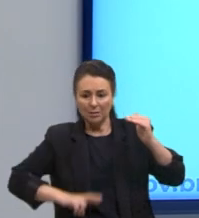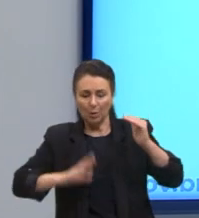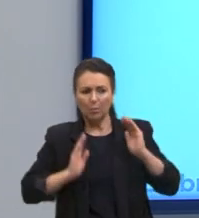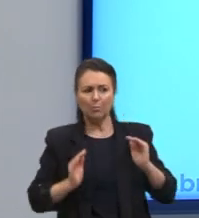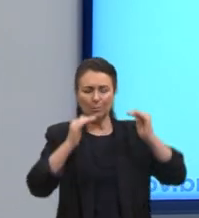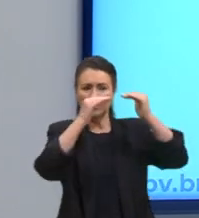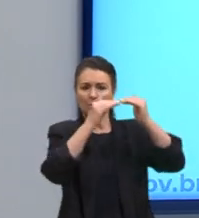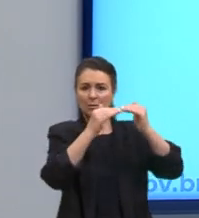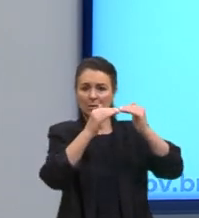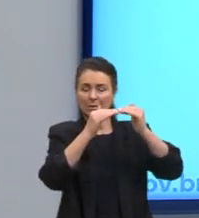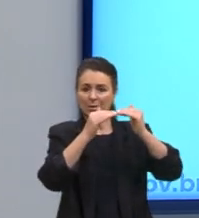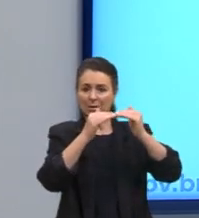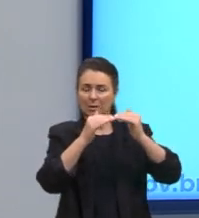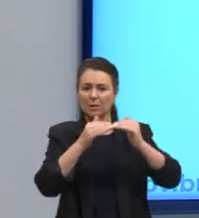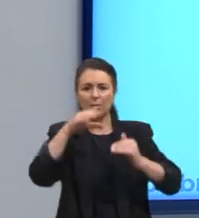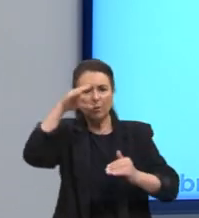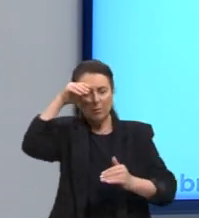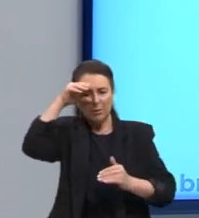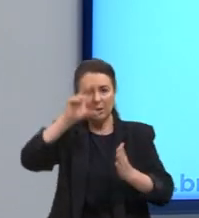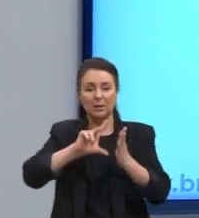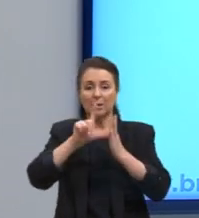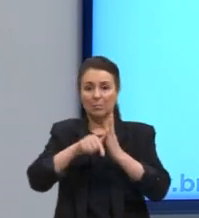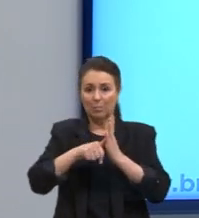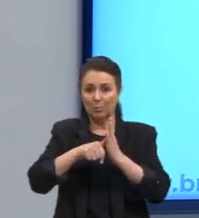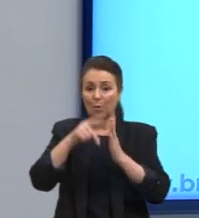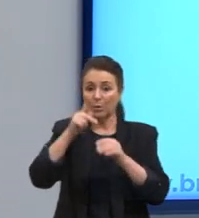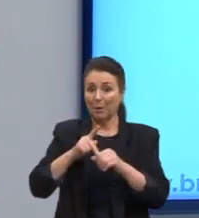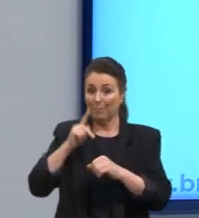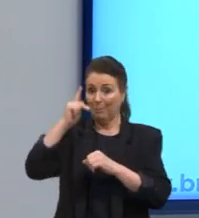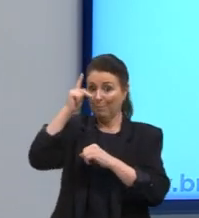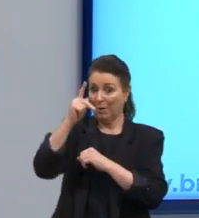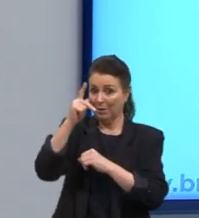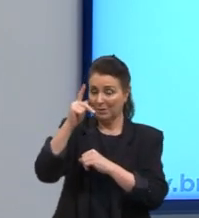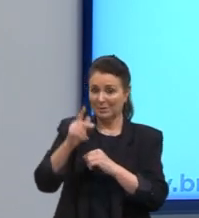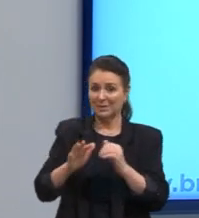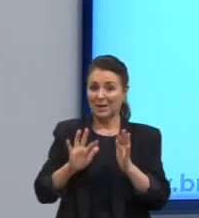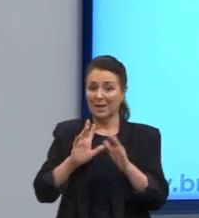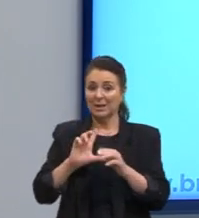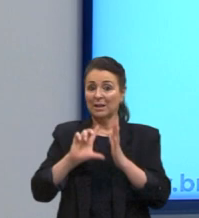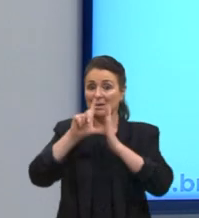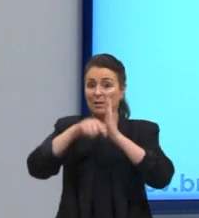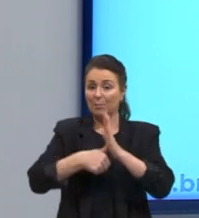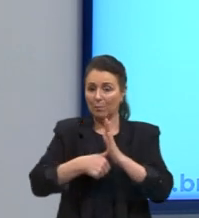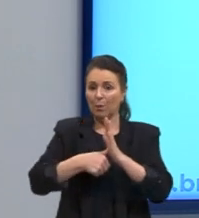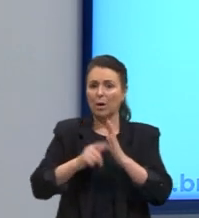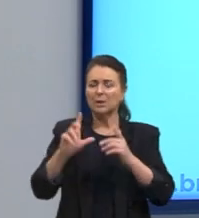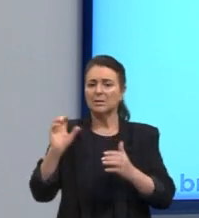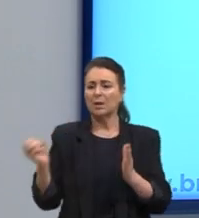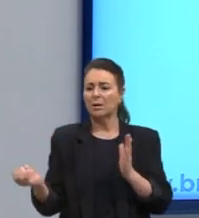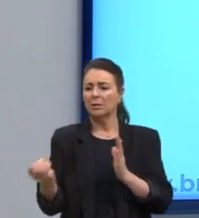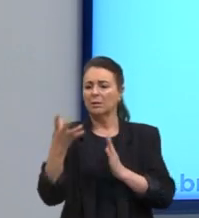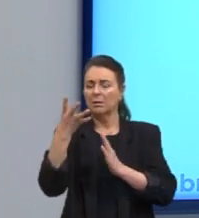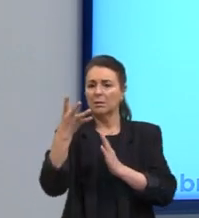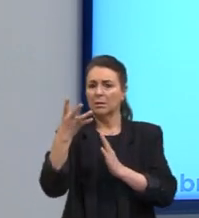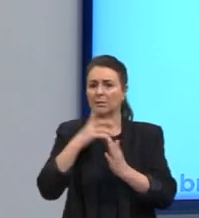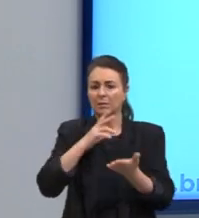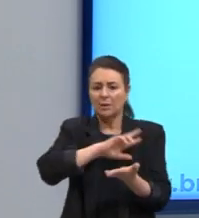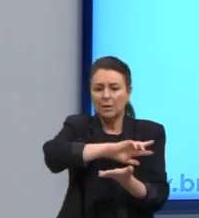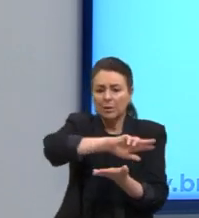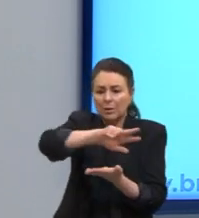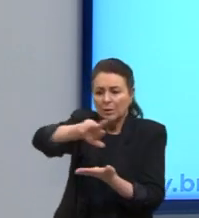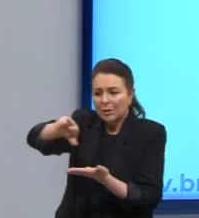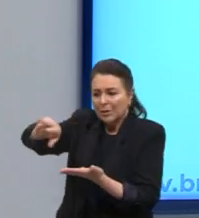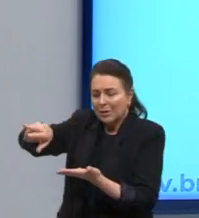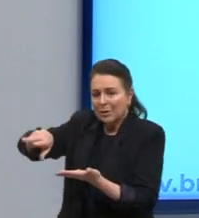que nós vamos ver, vamos observar na pós-modernidade, que vai ocorrer justamente essa multiplicidade, essa pura diversidade,